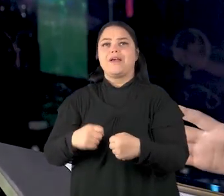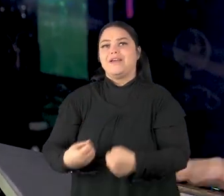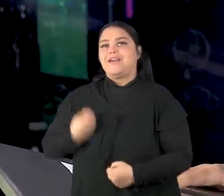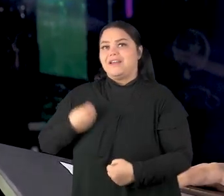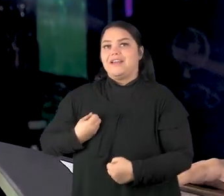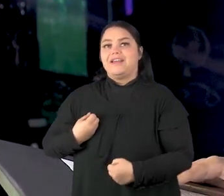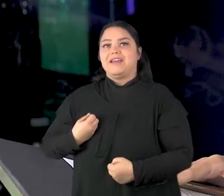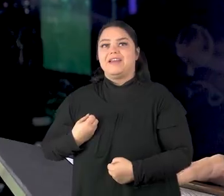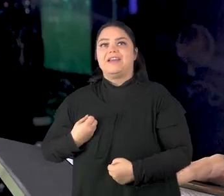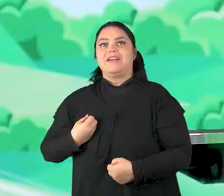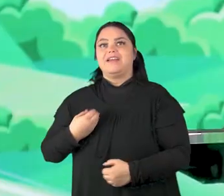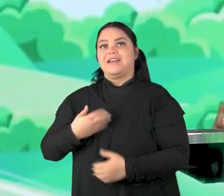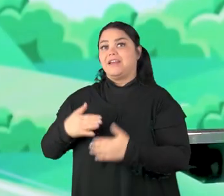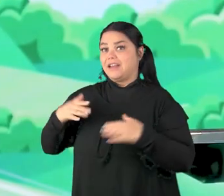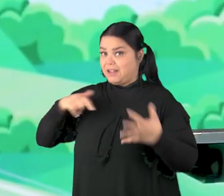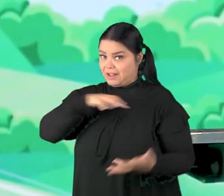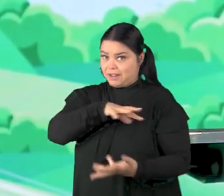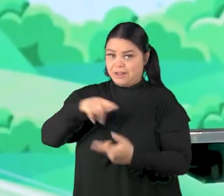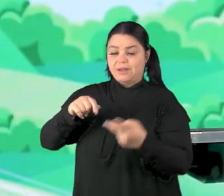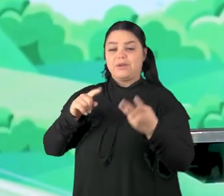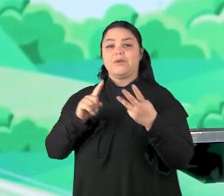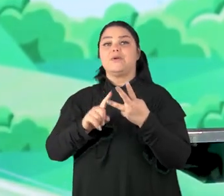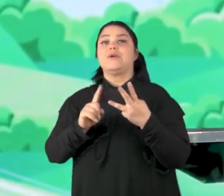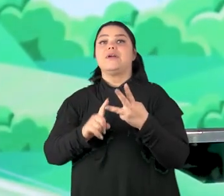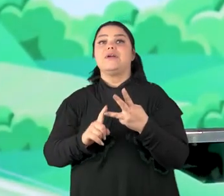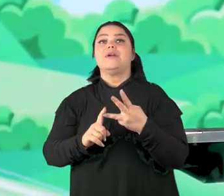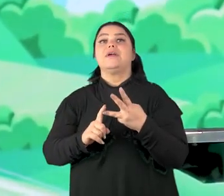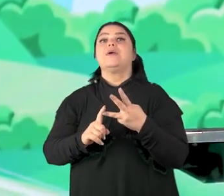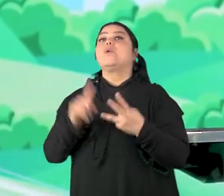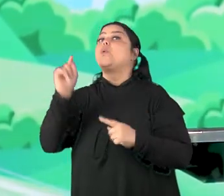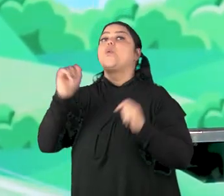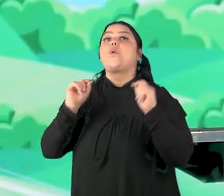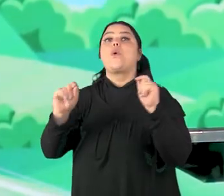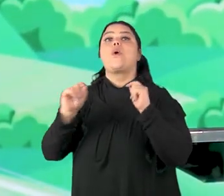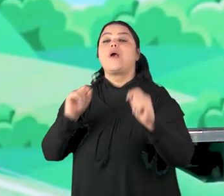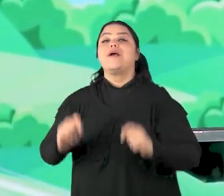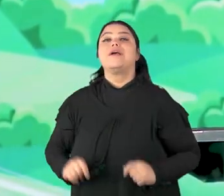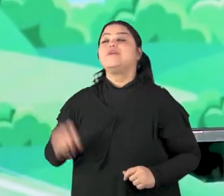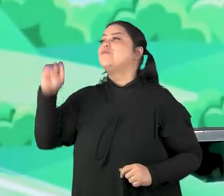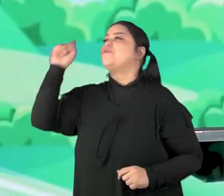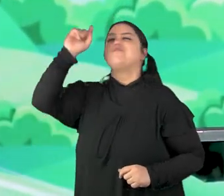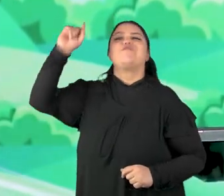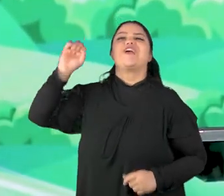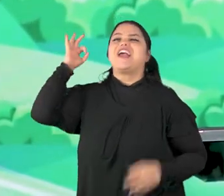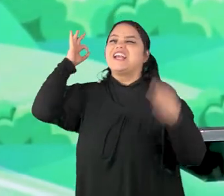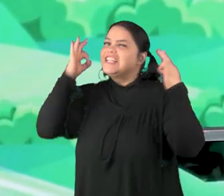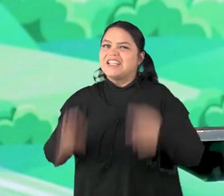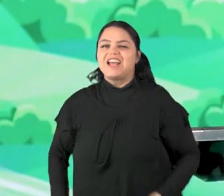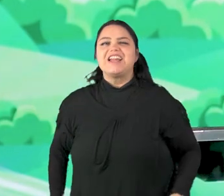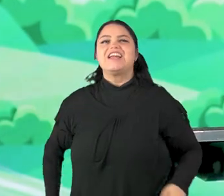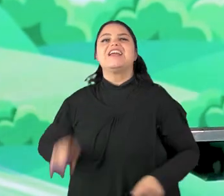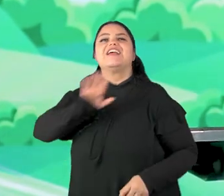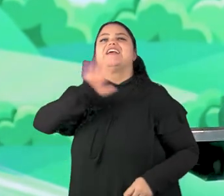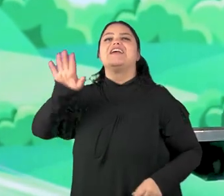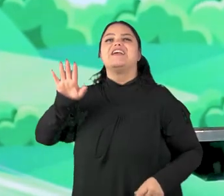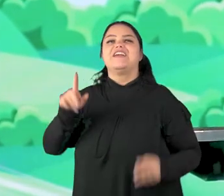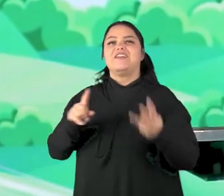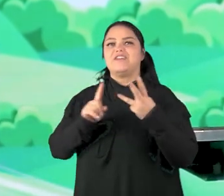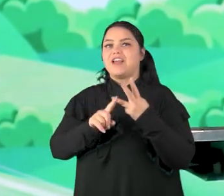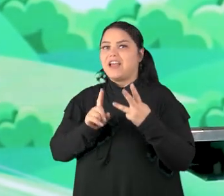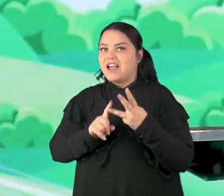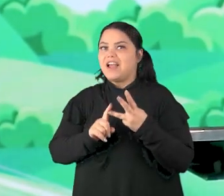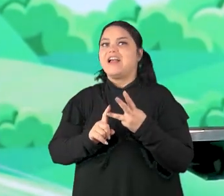viver essa vida inteira aqui na Terra. E o terceiro, qual é? Quem será que acerta esse terceiro? O